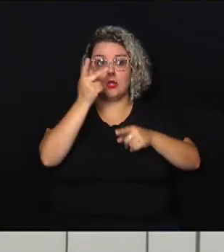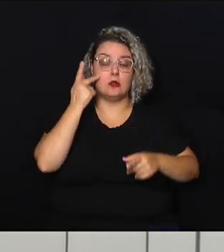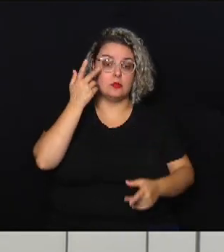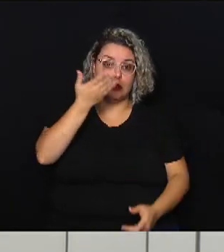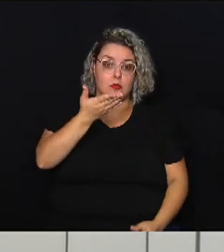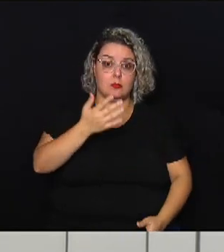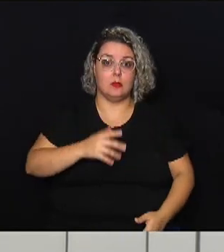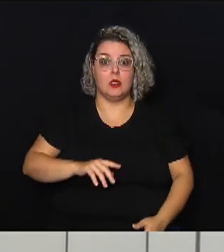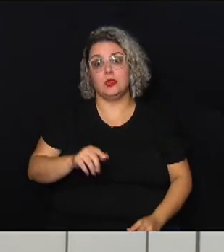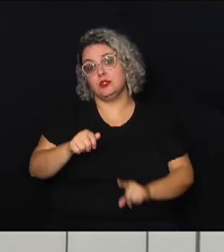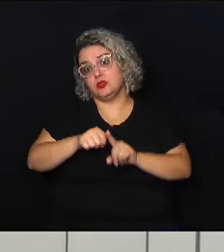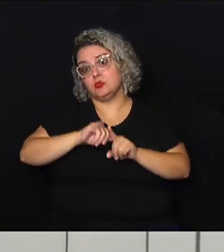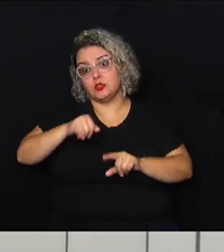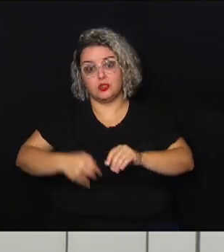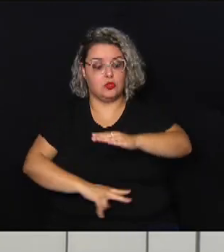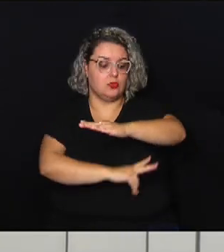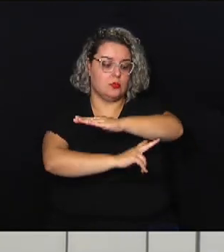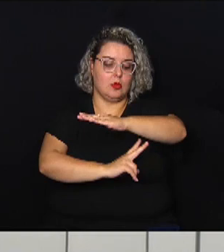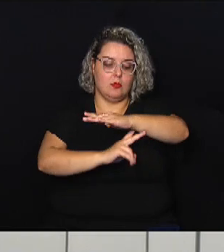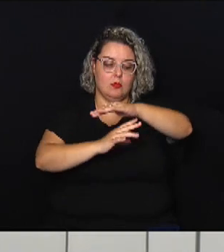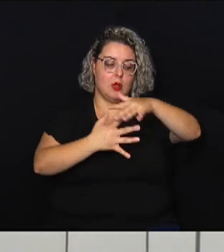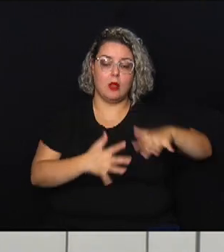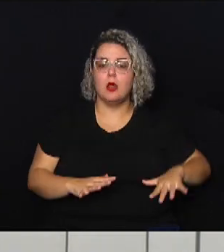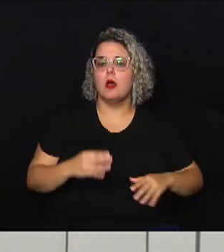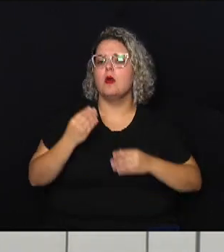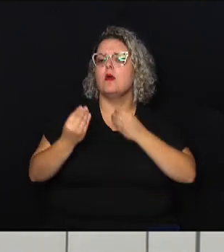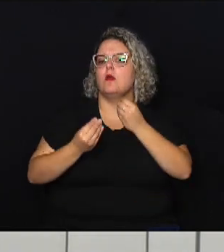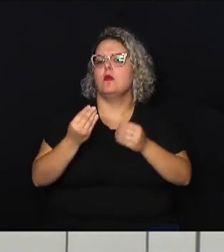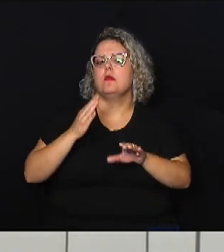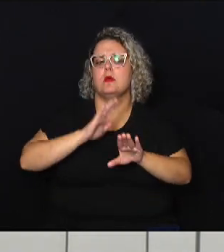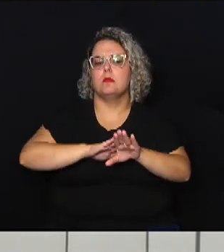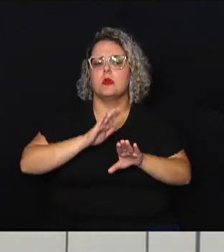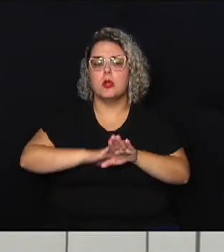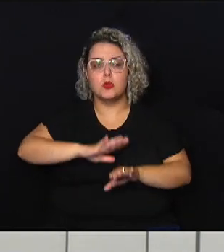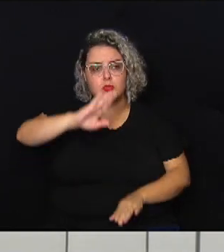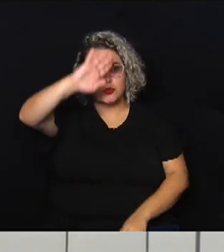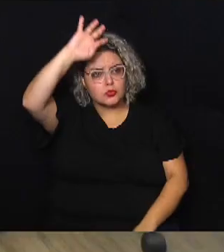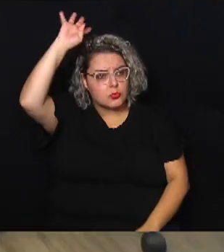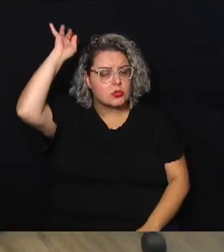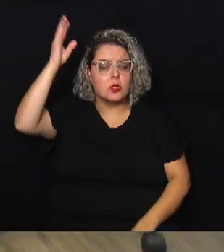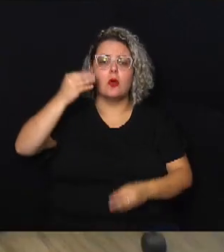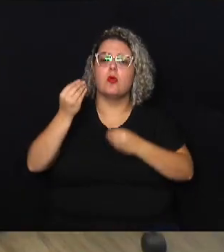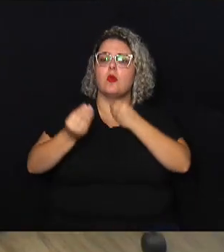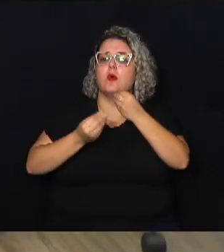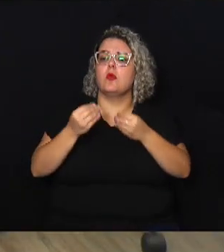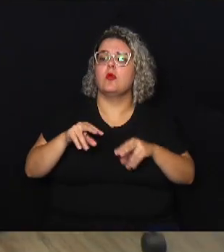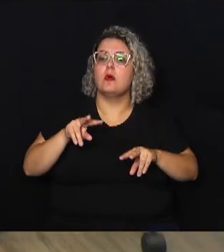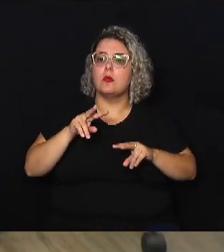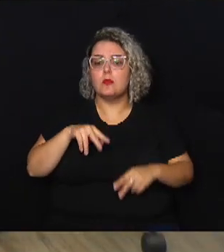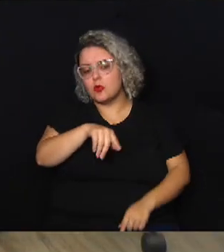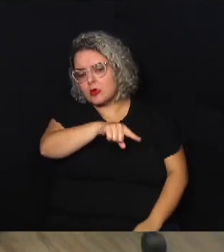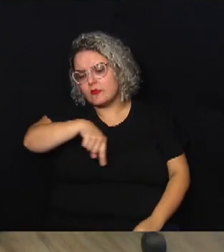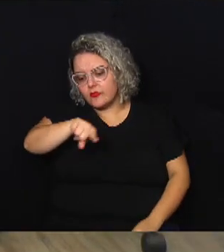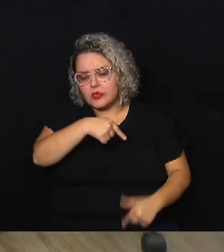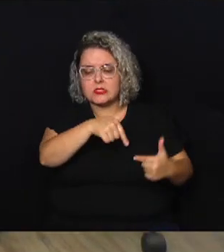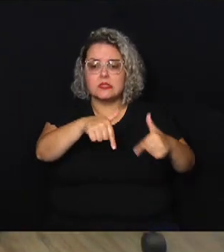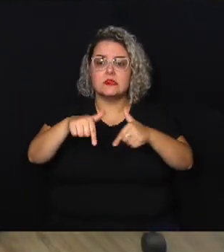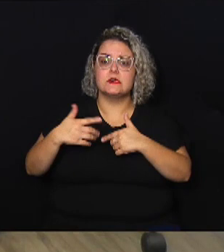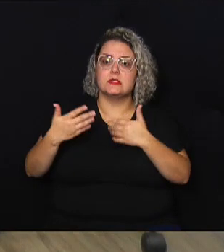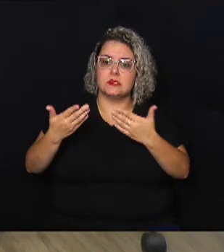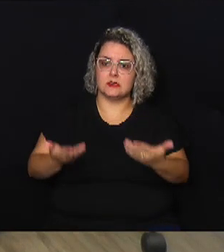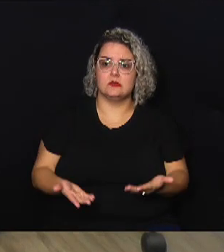pontes e tudo mais. Como é a atuação do Corpo de Bombeiros? Como que vocês têm trabalhado nessa questão